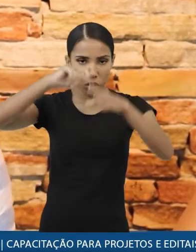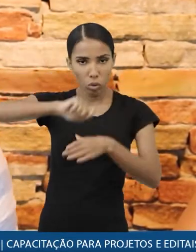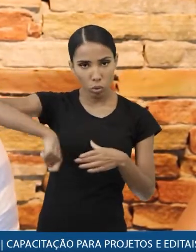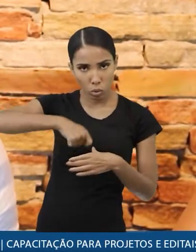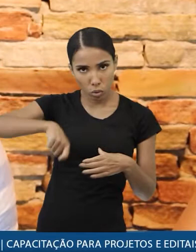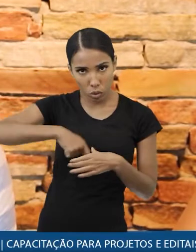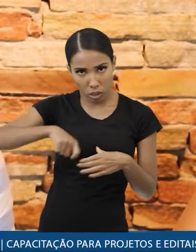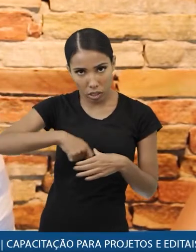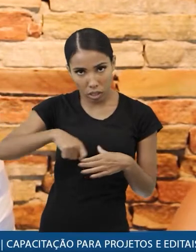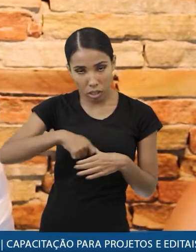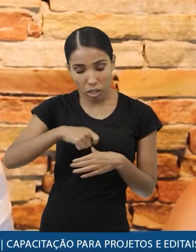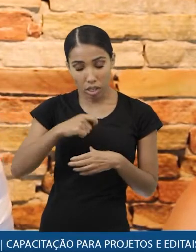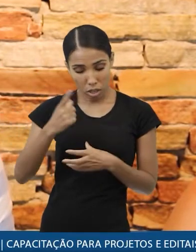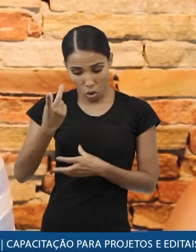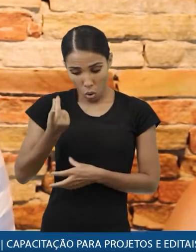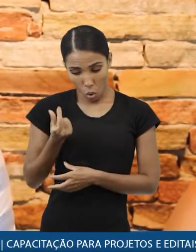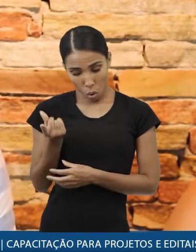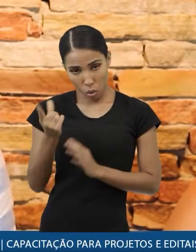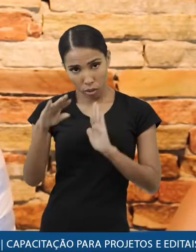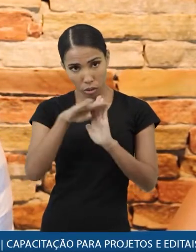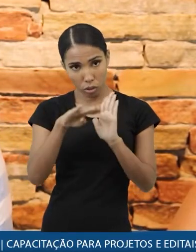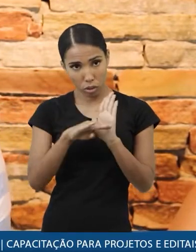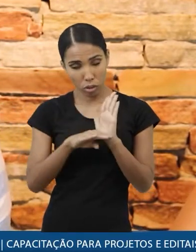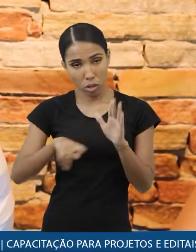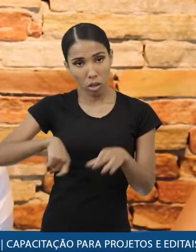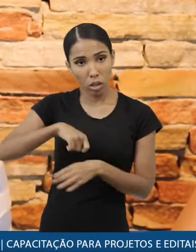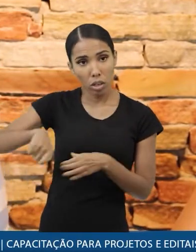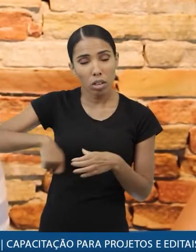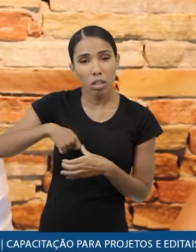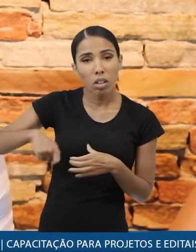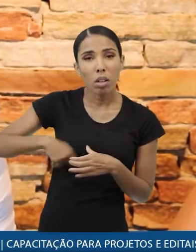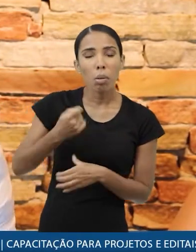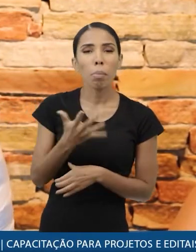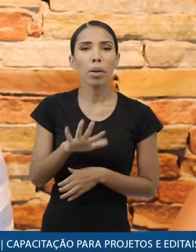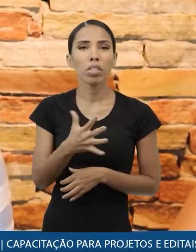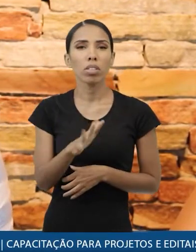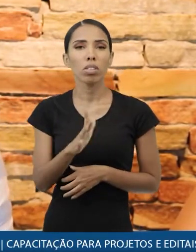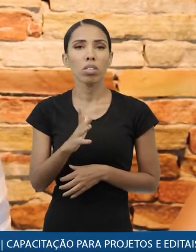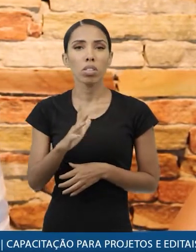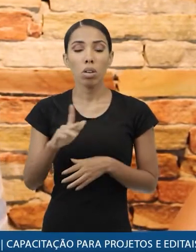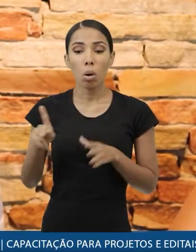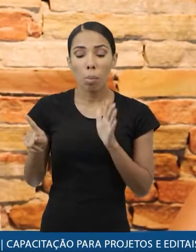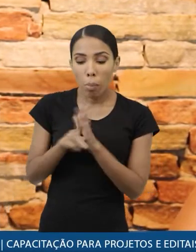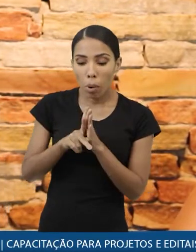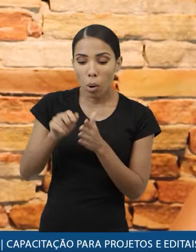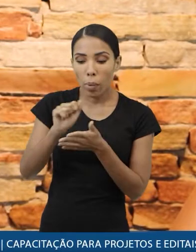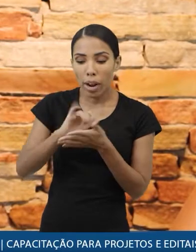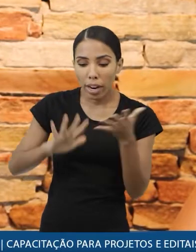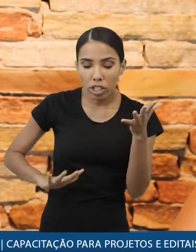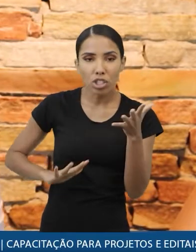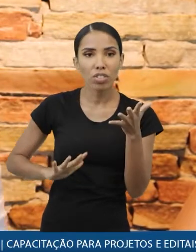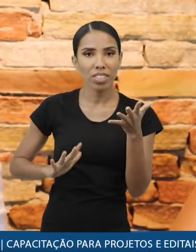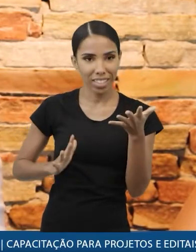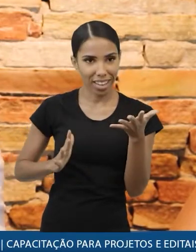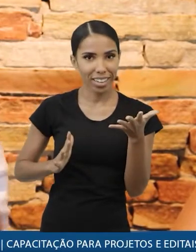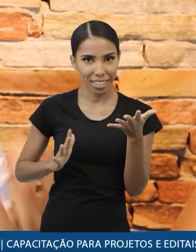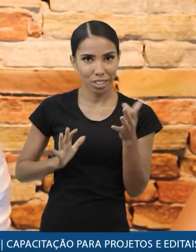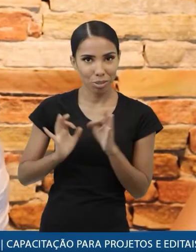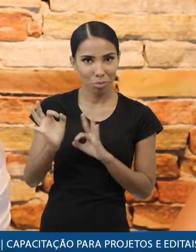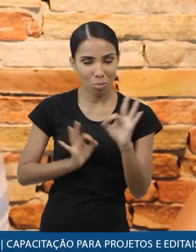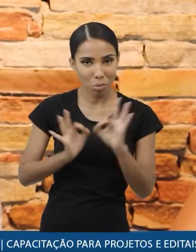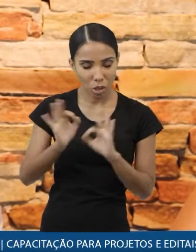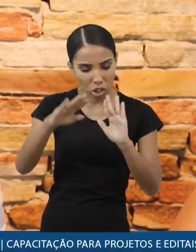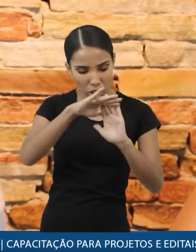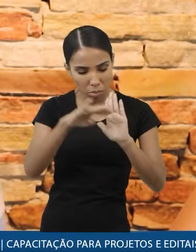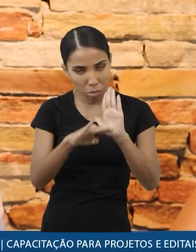gastronômico o item orçamentário de cozinheiro, por exemplo vai ser para as atividades do projeto e não para o pagamento